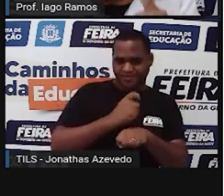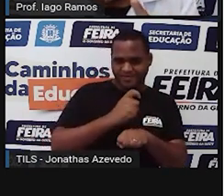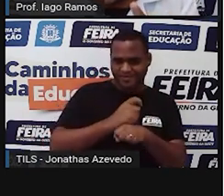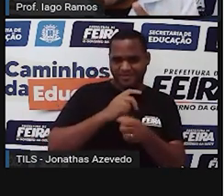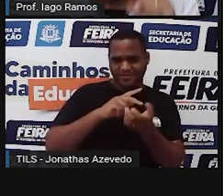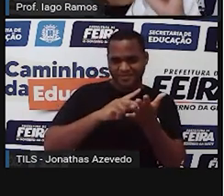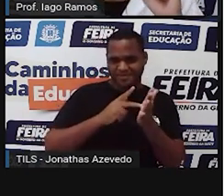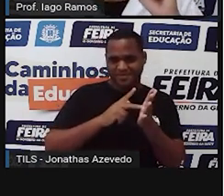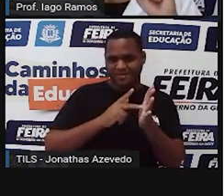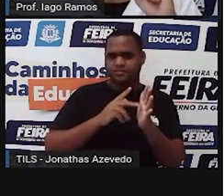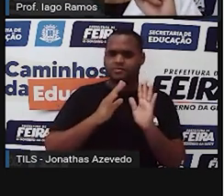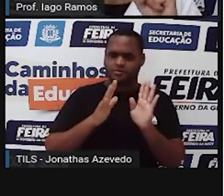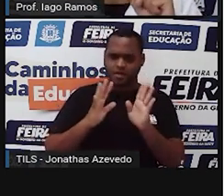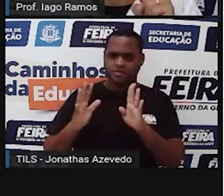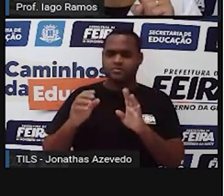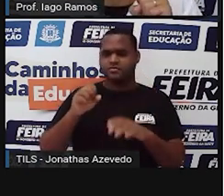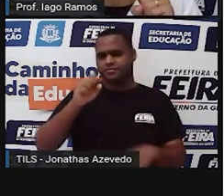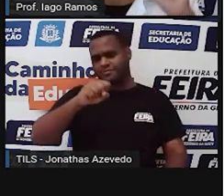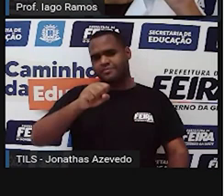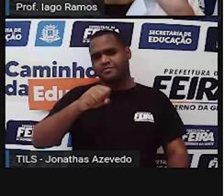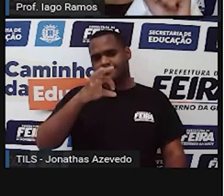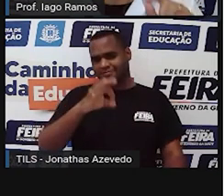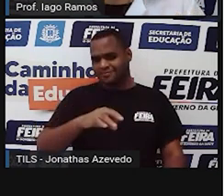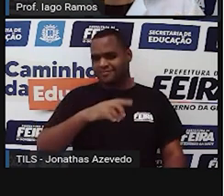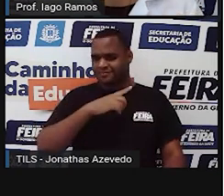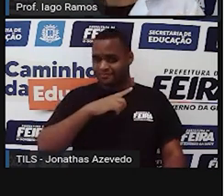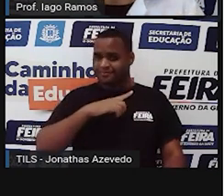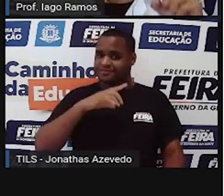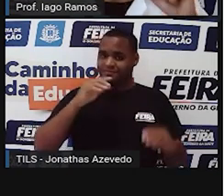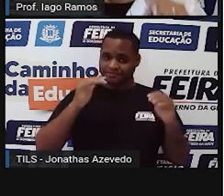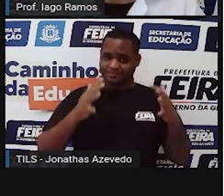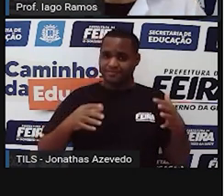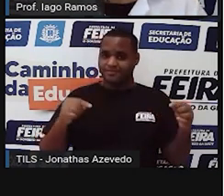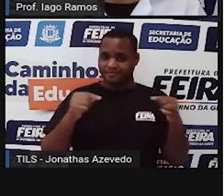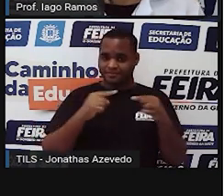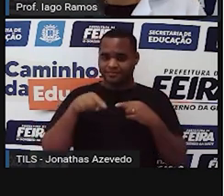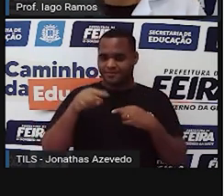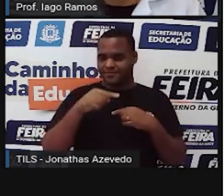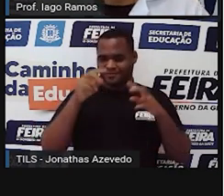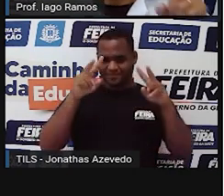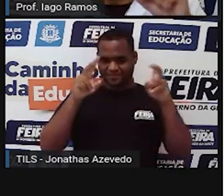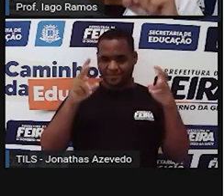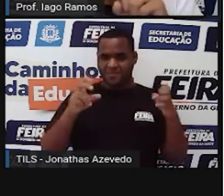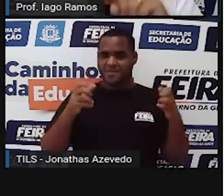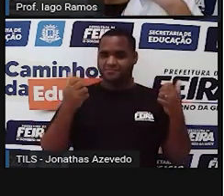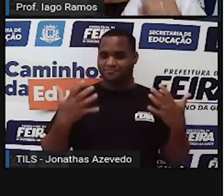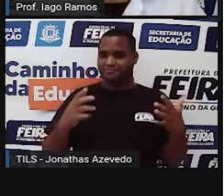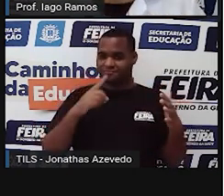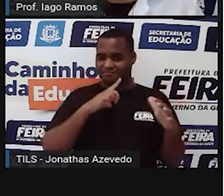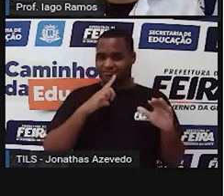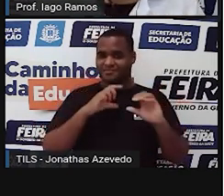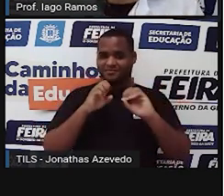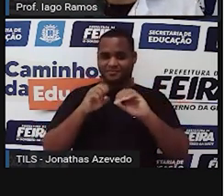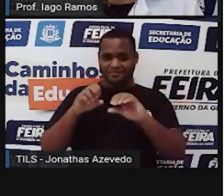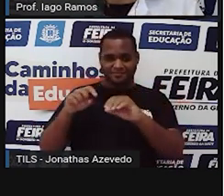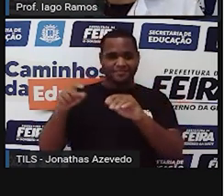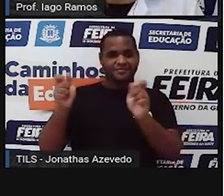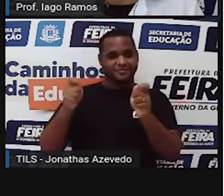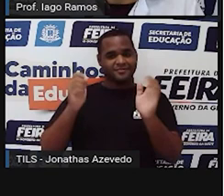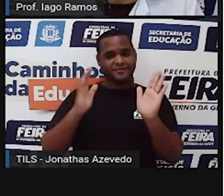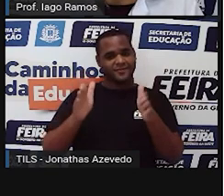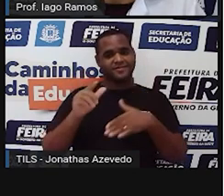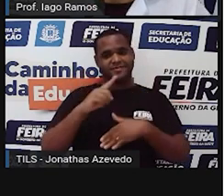Sim! Né? Tenho certeza. Inclusive, nós tivemos aulas para falar de sólidos